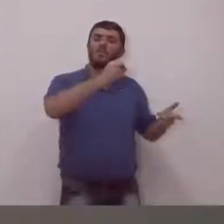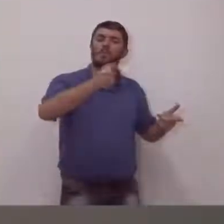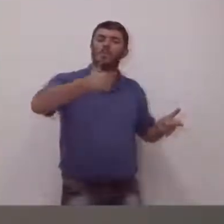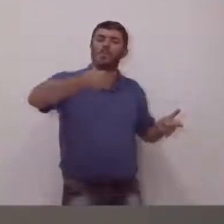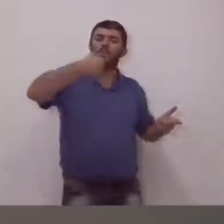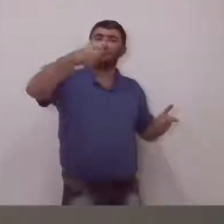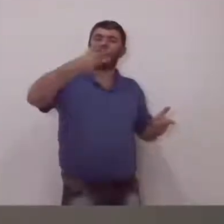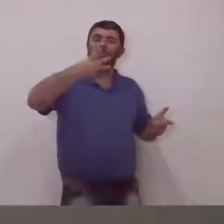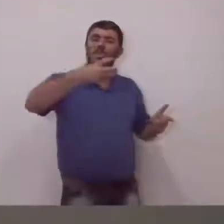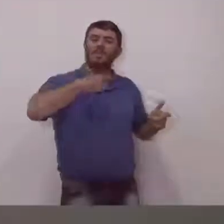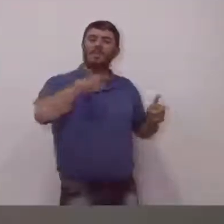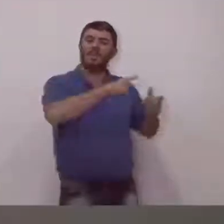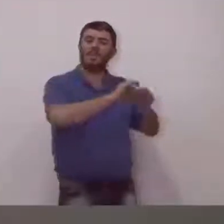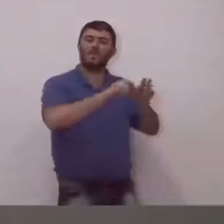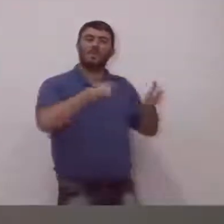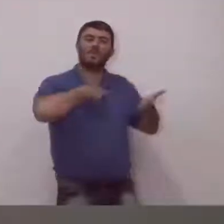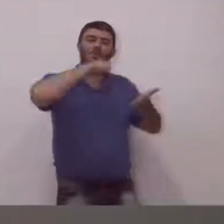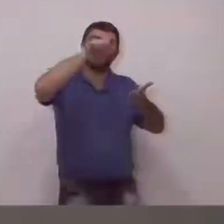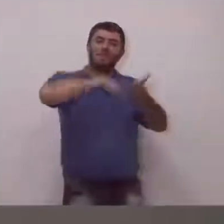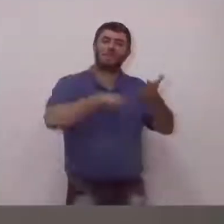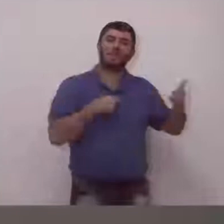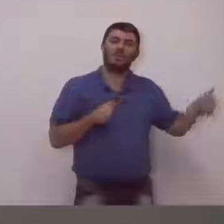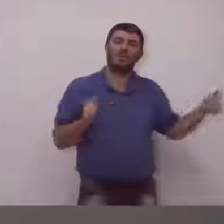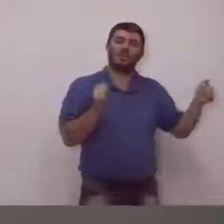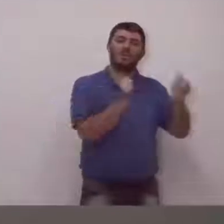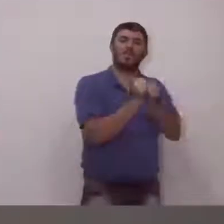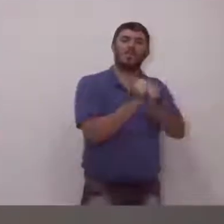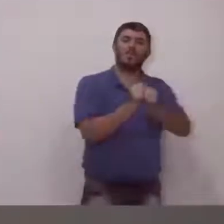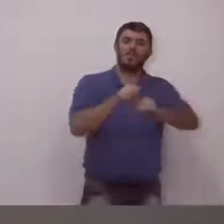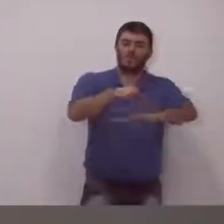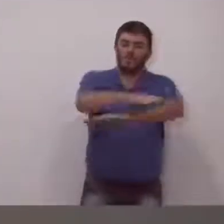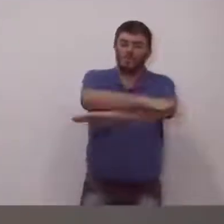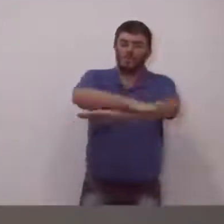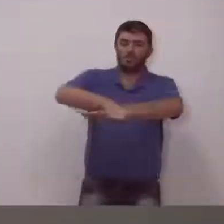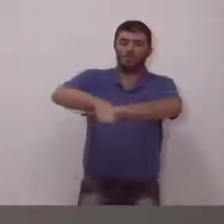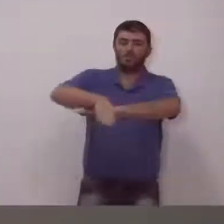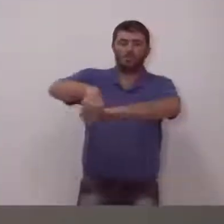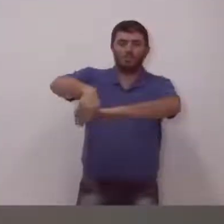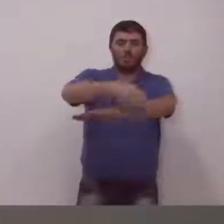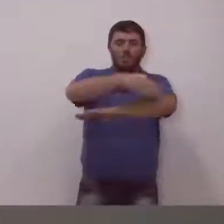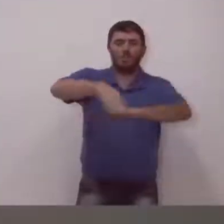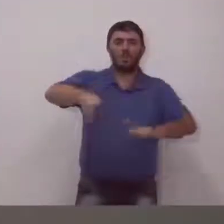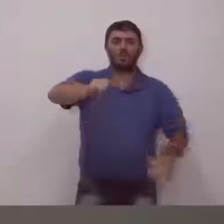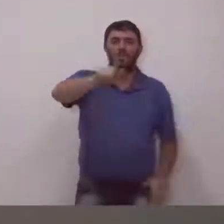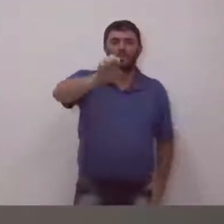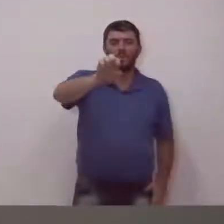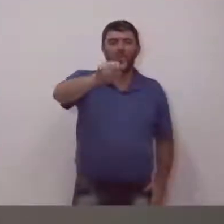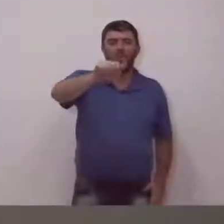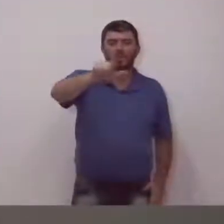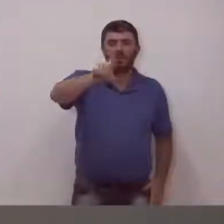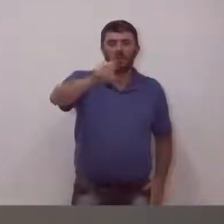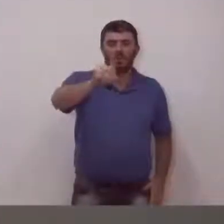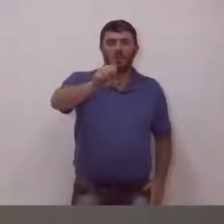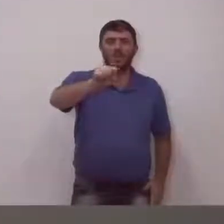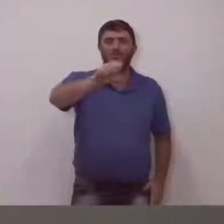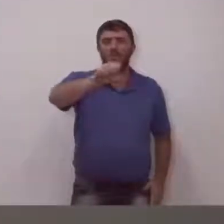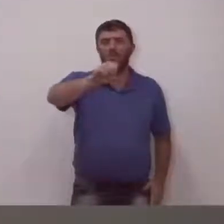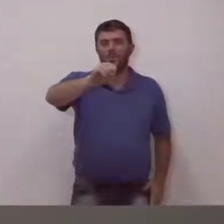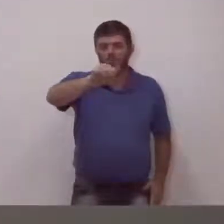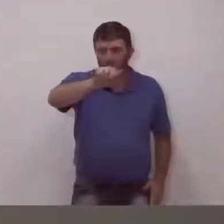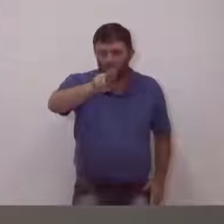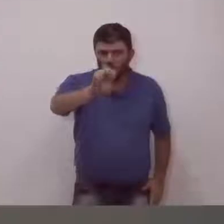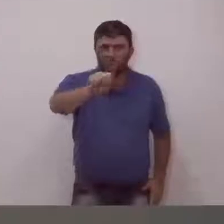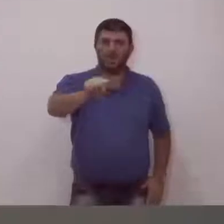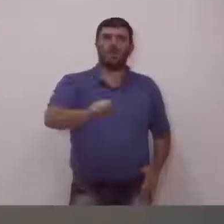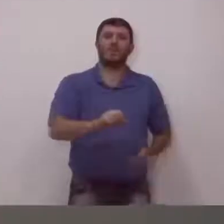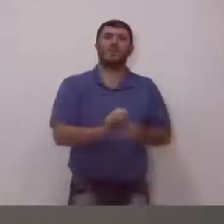essa indicação de asfalto da Geraldo Soares. Acho que é uma via importante no bairro das pessoas que moram naquela região. Então,